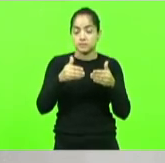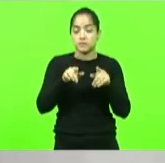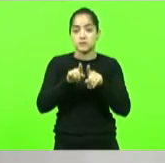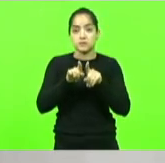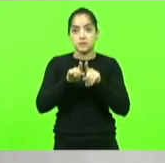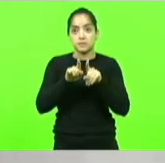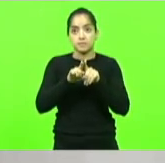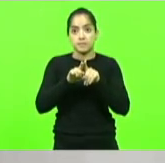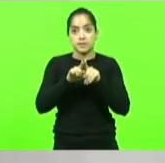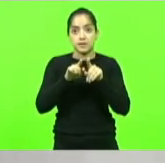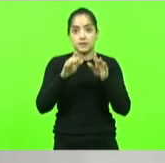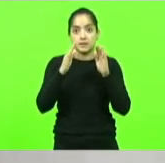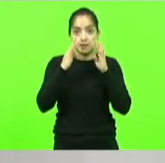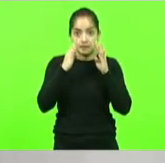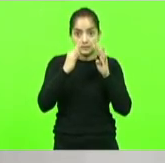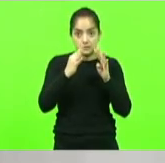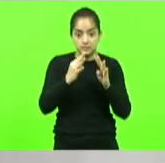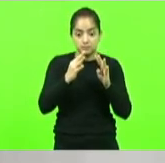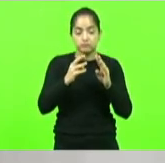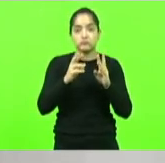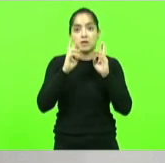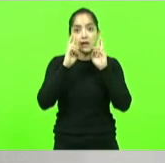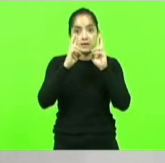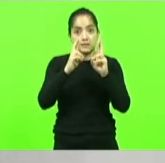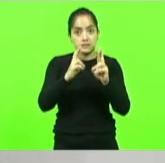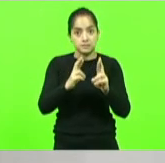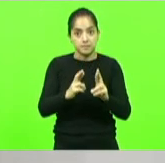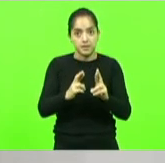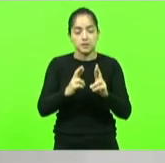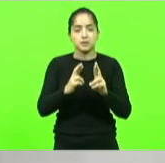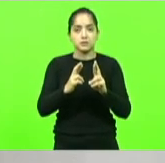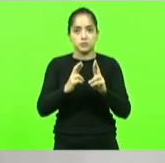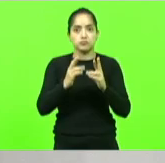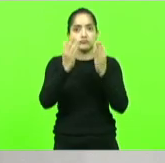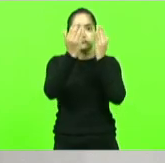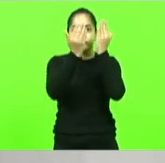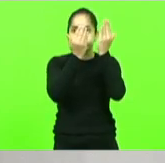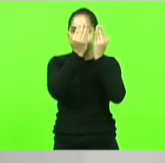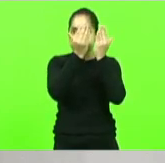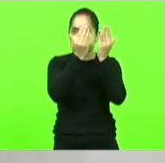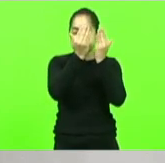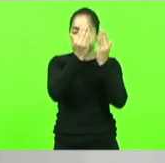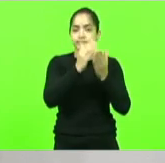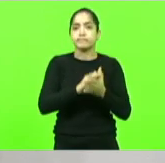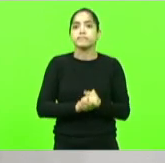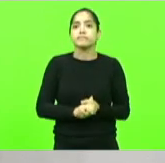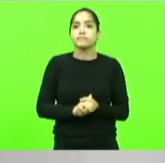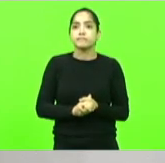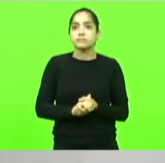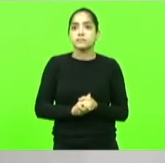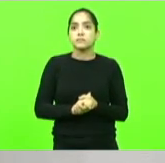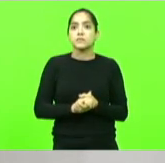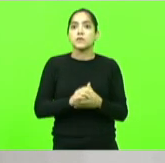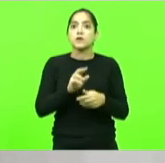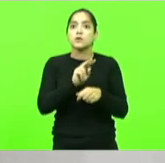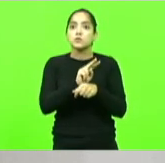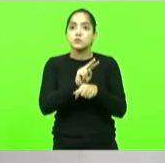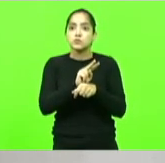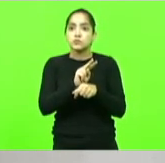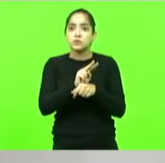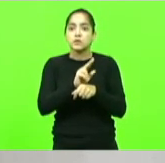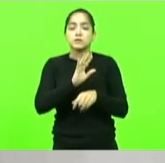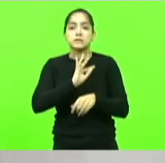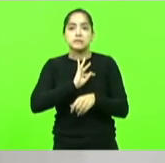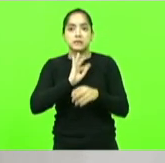permanente ao respeito à integridade psicológica das pessoas nos cuidados técnicos e